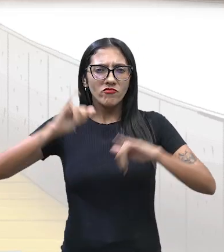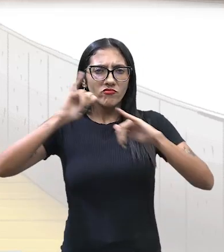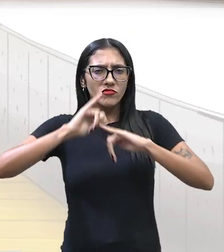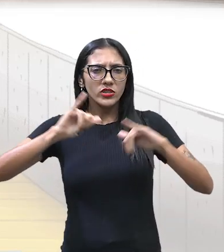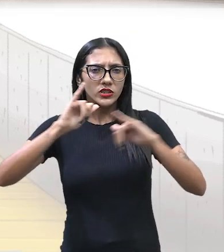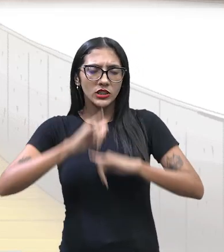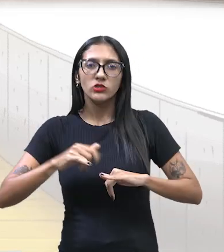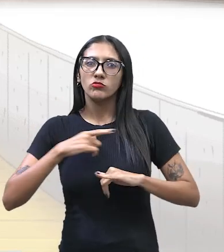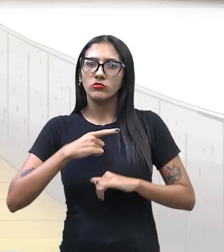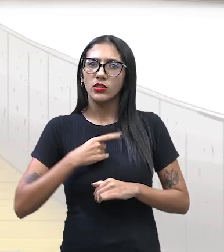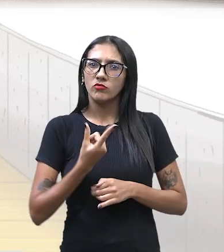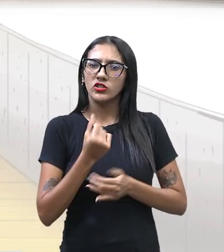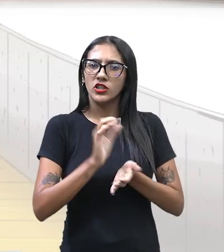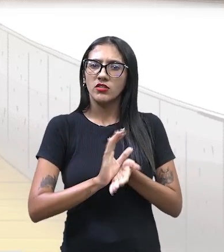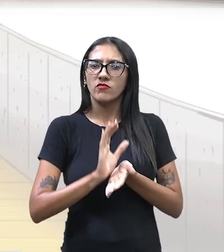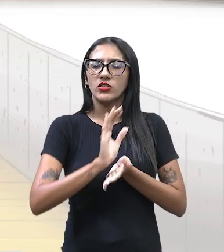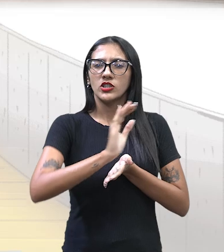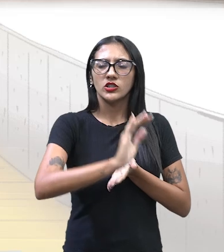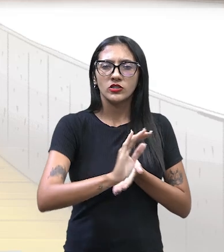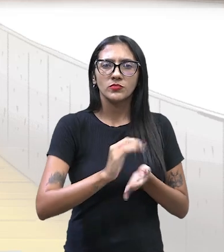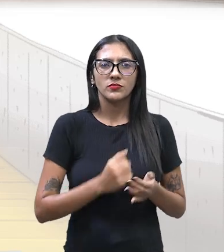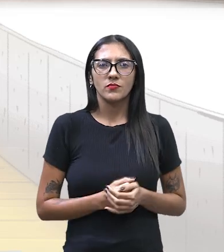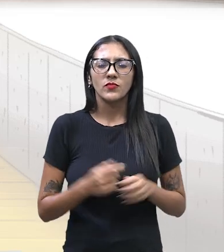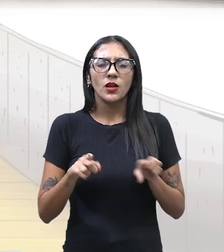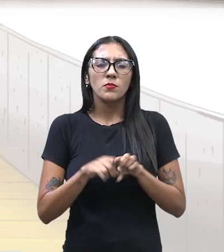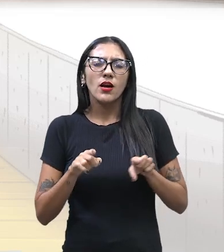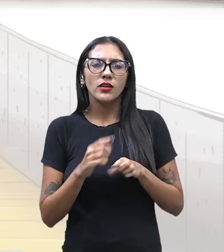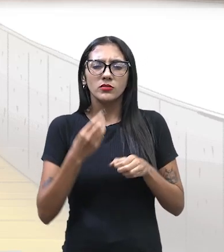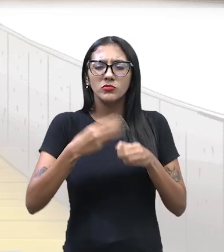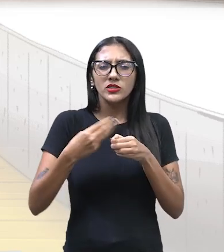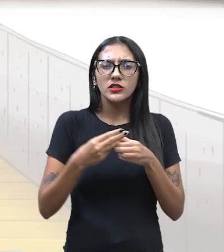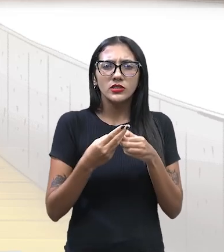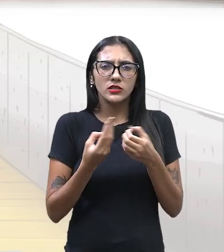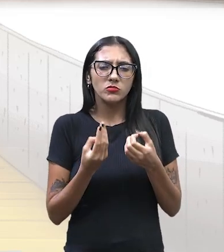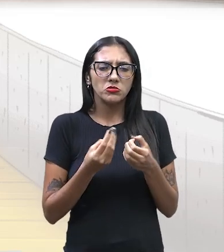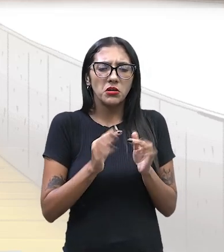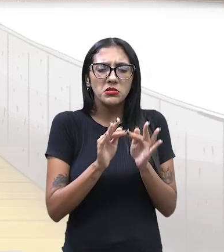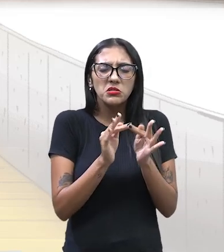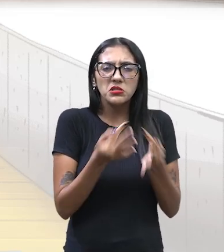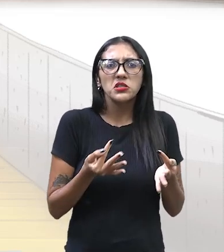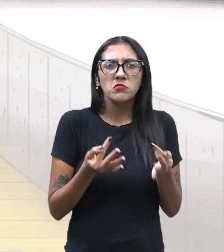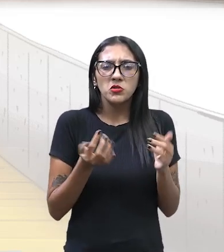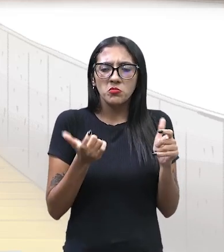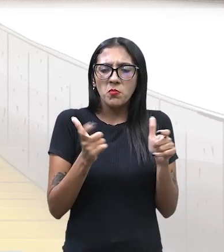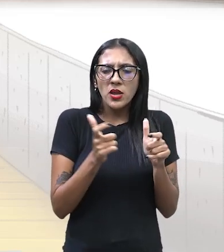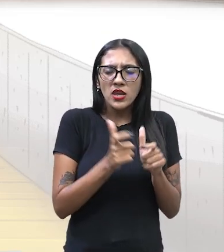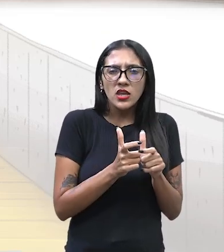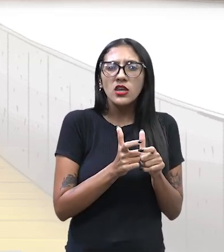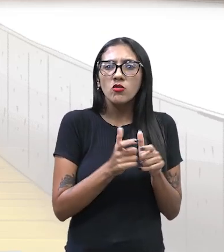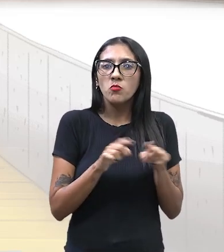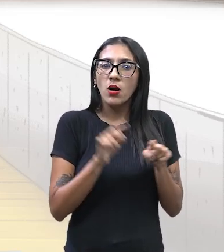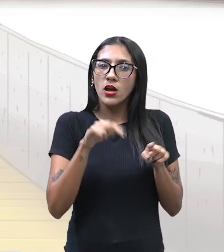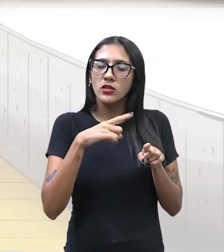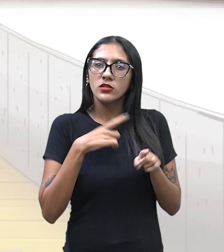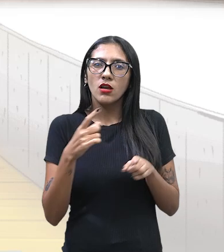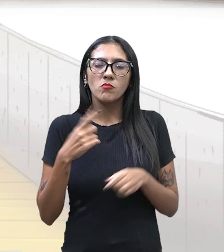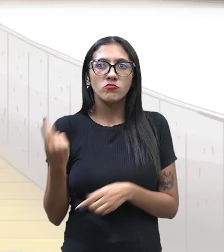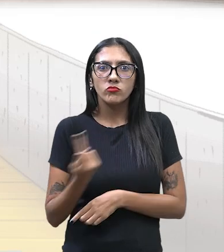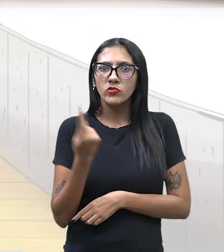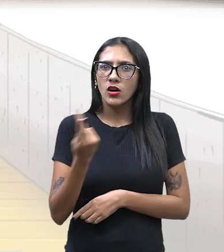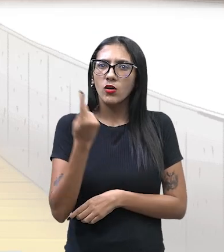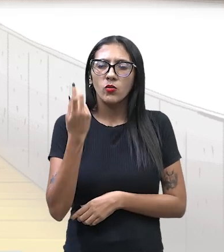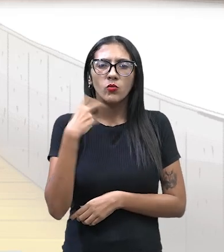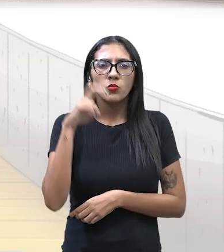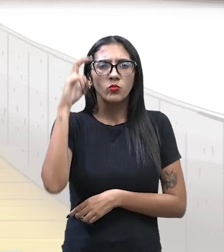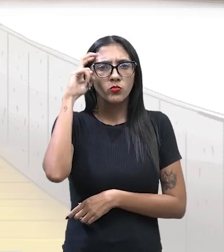investiu, as localidades são pequenas. Mas existem festas pequenas em municípios que são riquíssimas. Sim, sem dúvida. Riquíssimas.